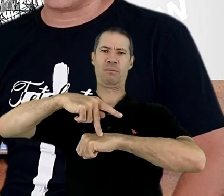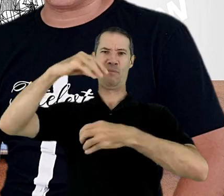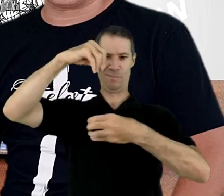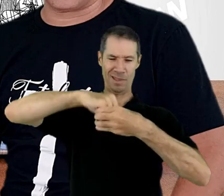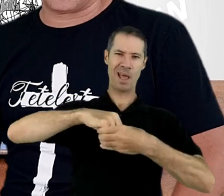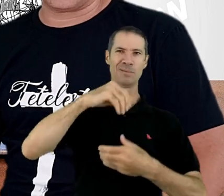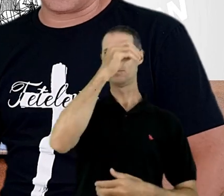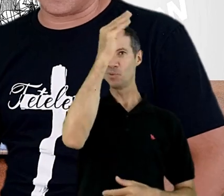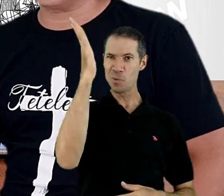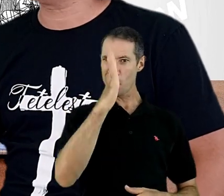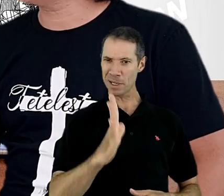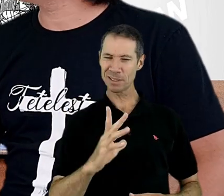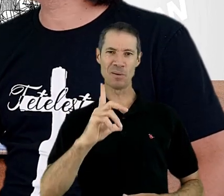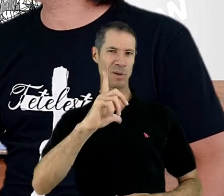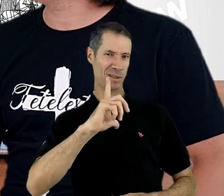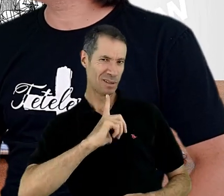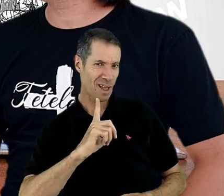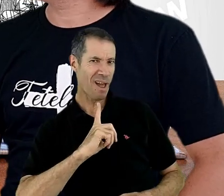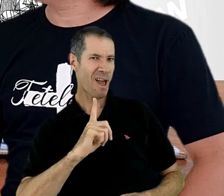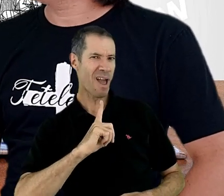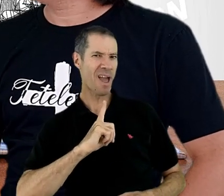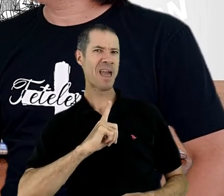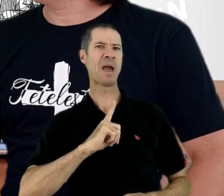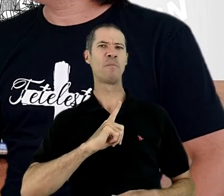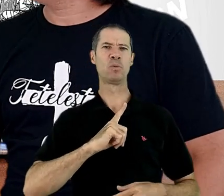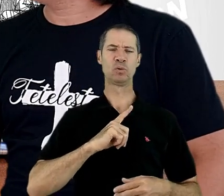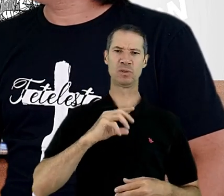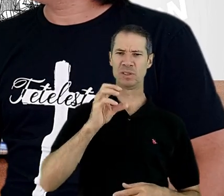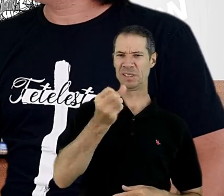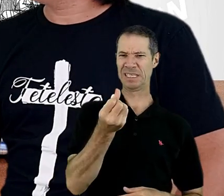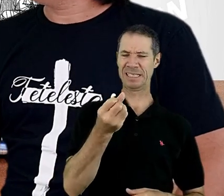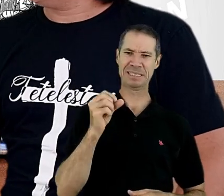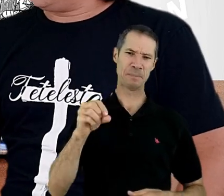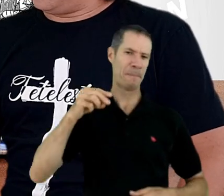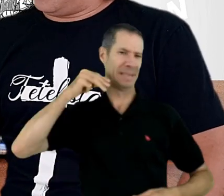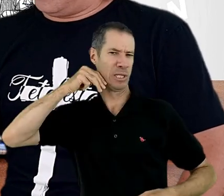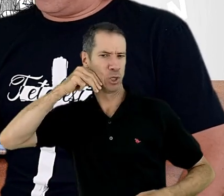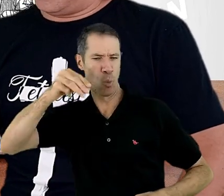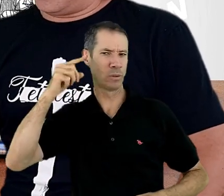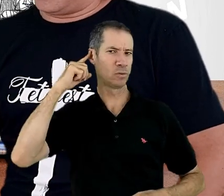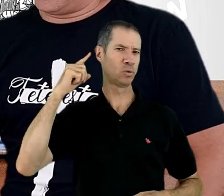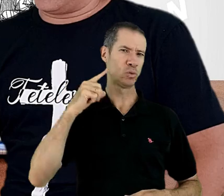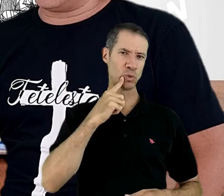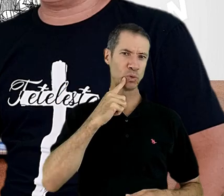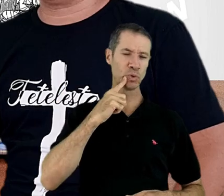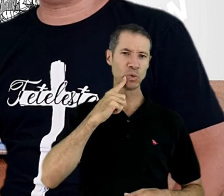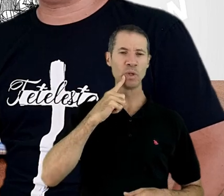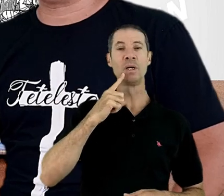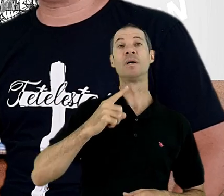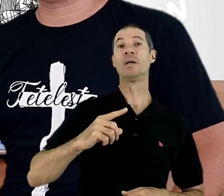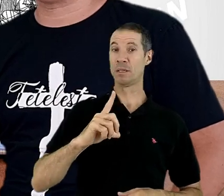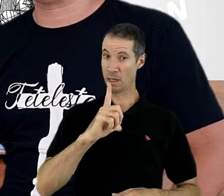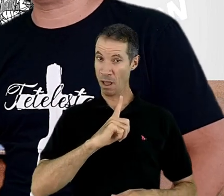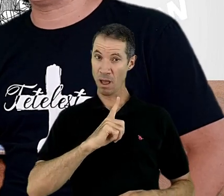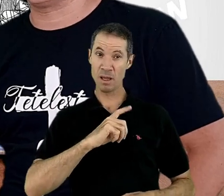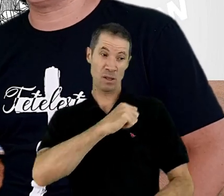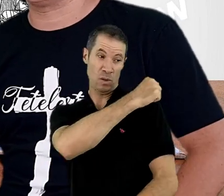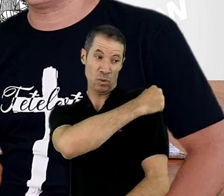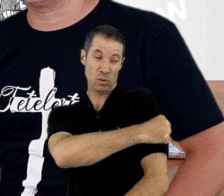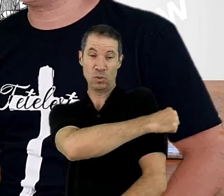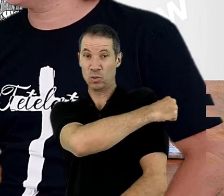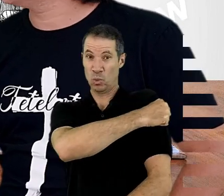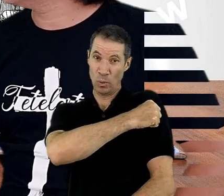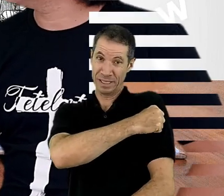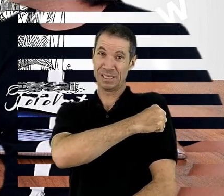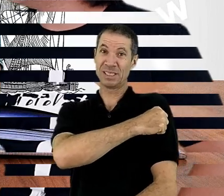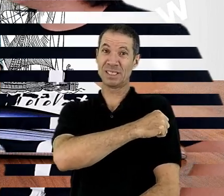que temos 6 milhões de surdos, para você ter uma ideia, Dinamarca e Suíça, mais ou menos a população lá